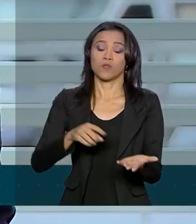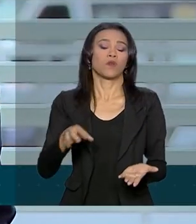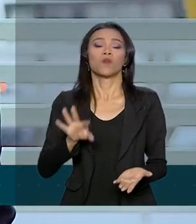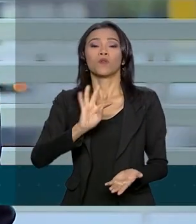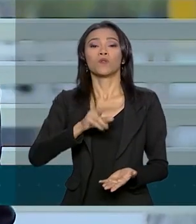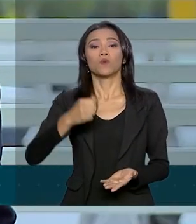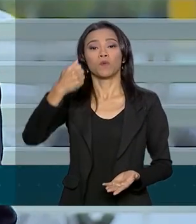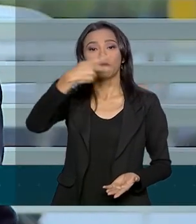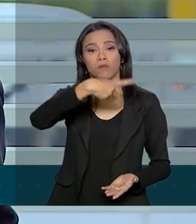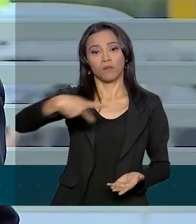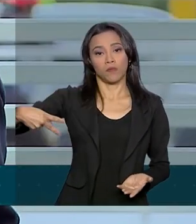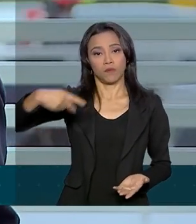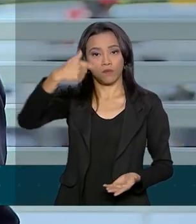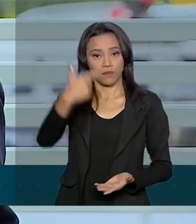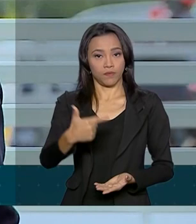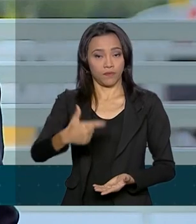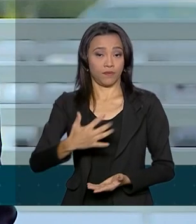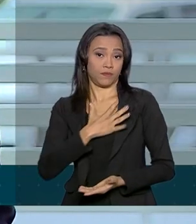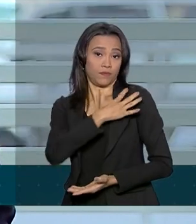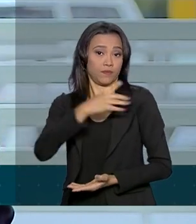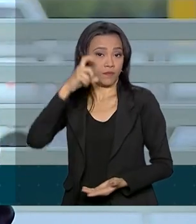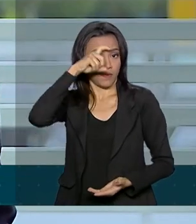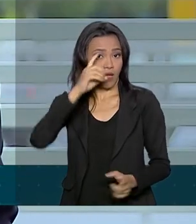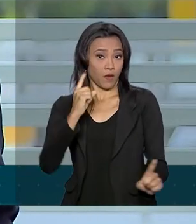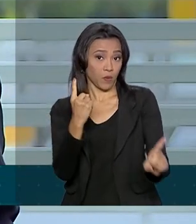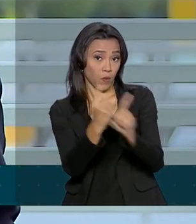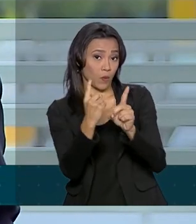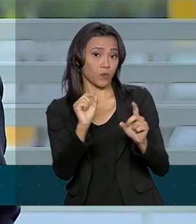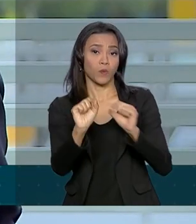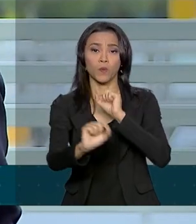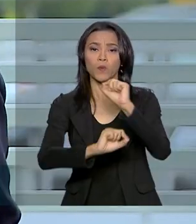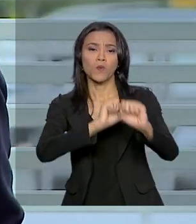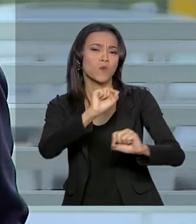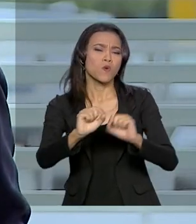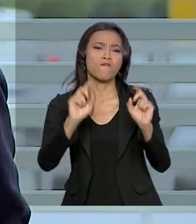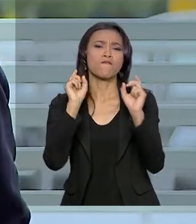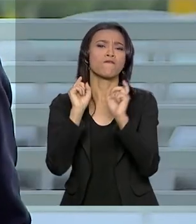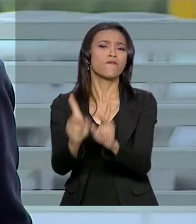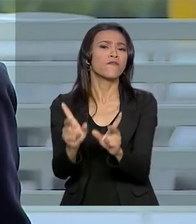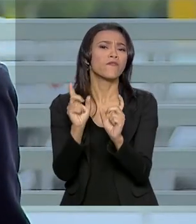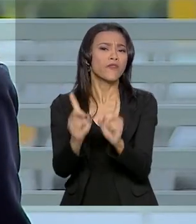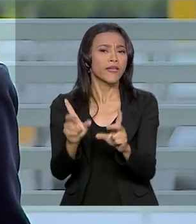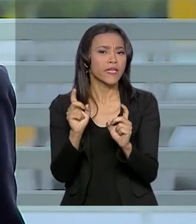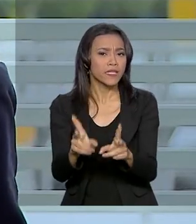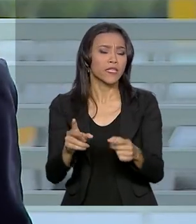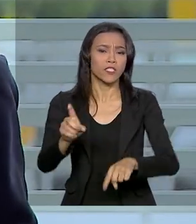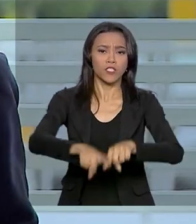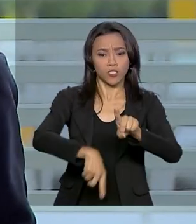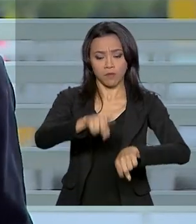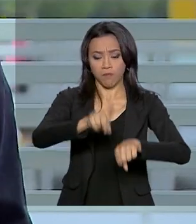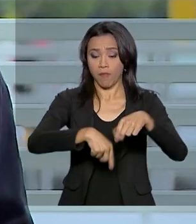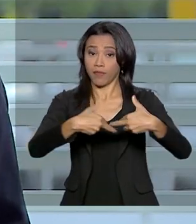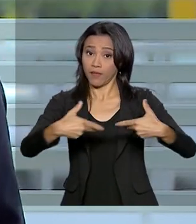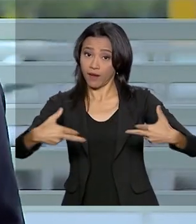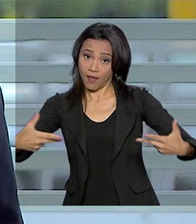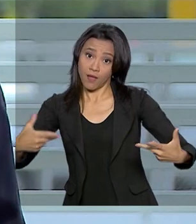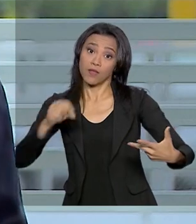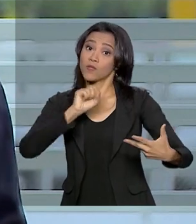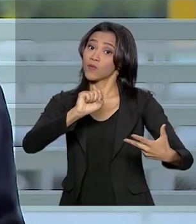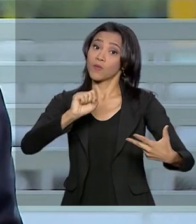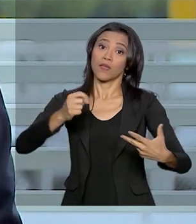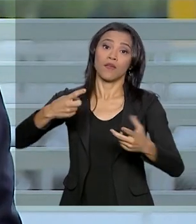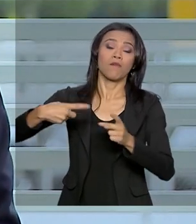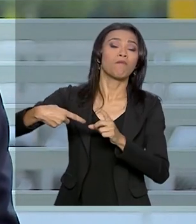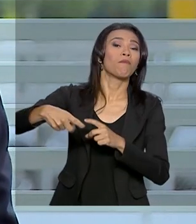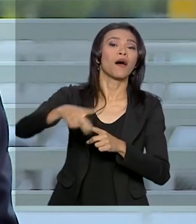o encontro no Ministério das Relações Exteriores do Peru para tratar da venda de produtos de defesa para a Marinha peruana.